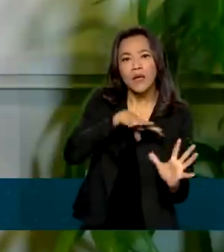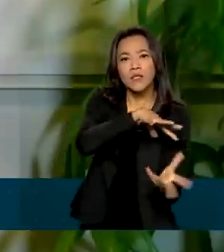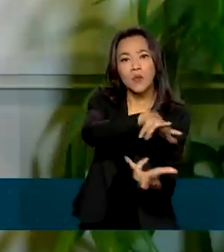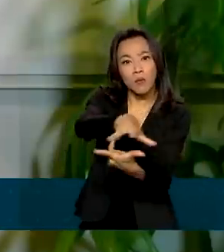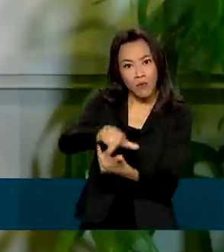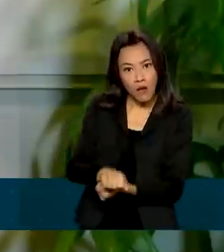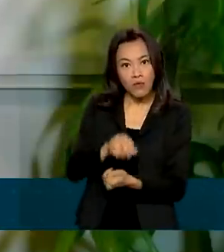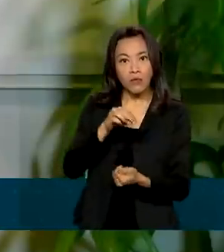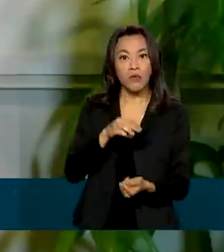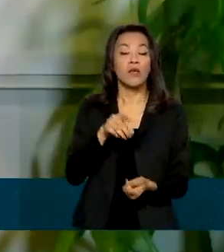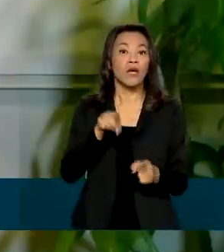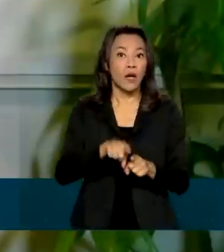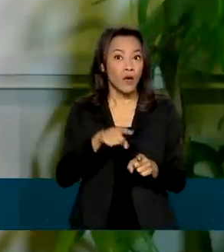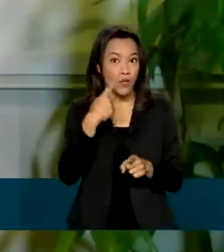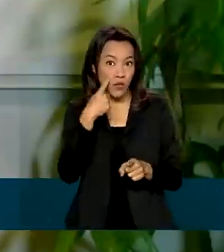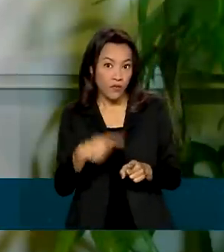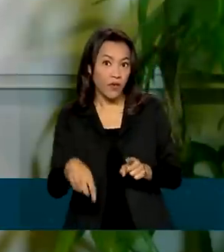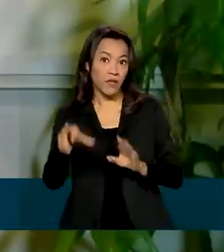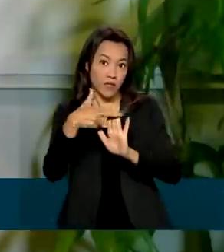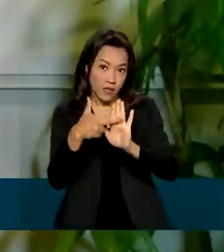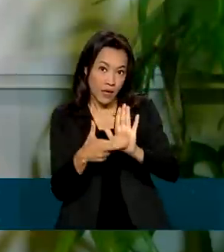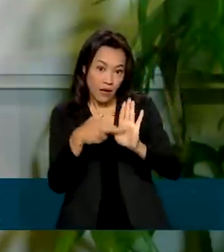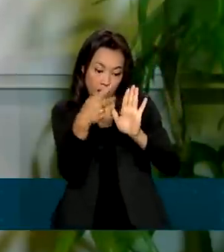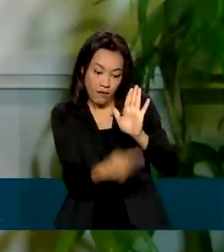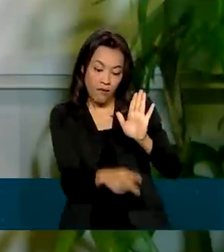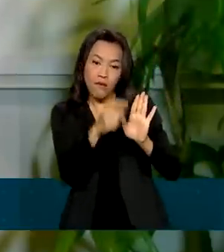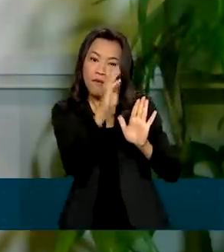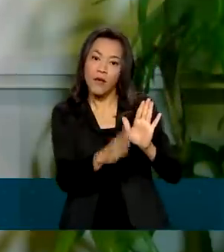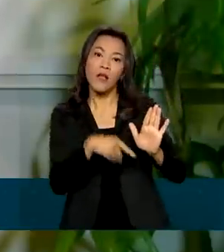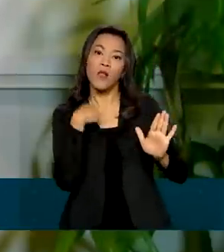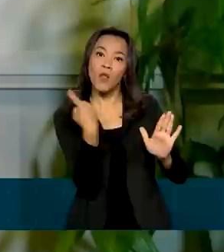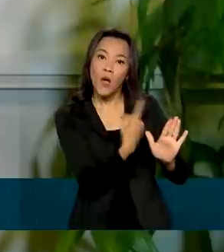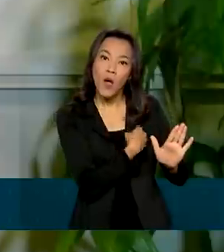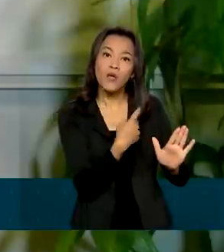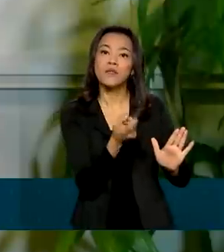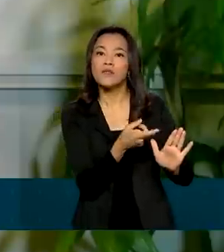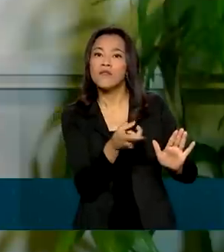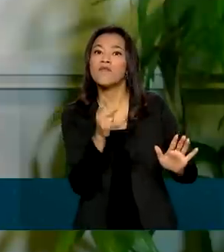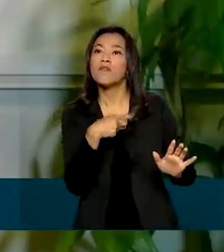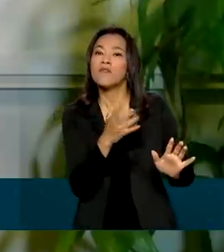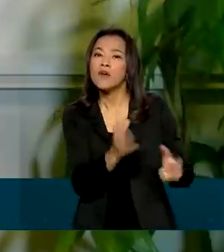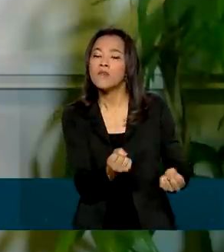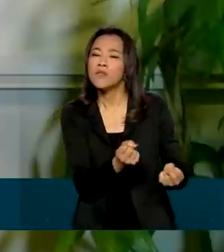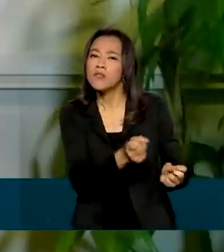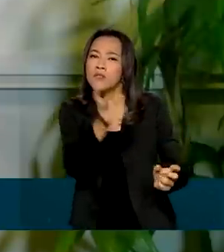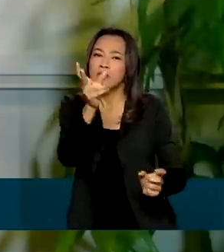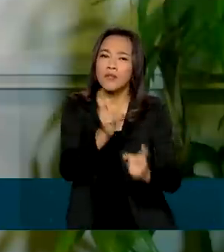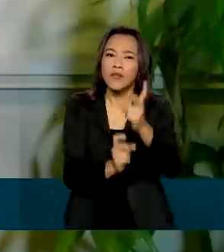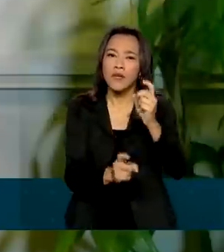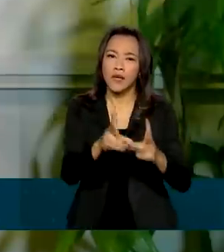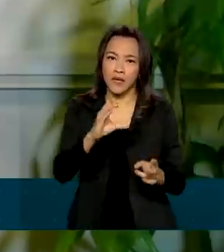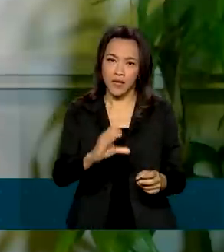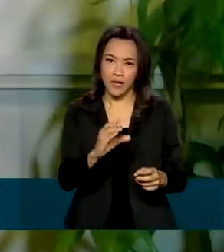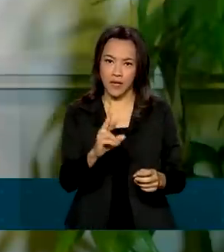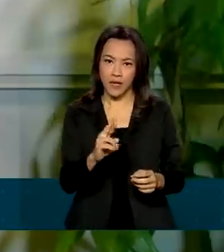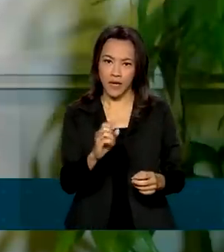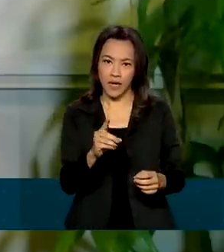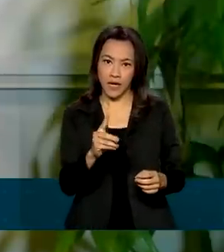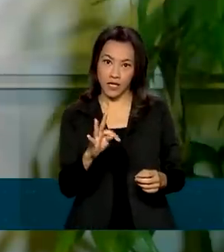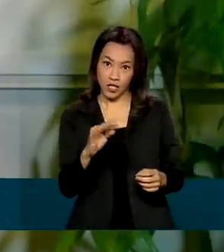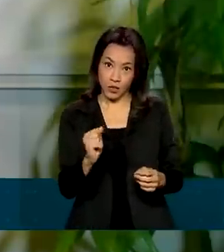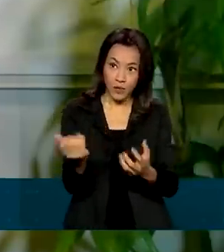desenhando aí o mercado regulado nacional. Para ser um país exportador de crédito e para trazer receitas extraordinárias para